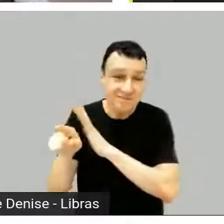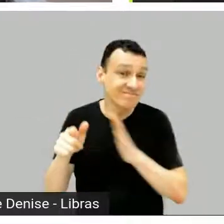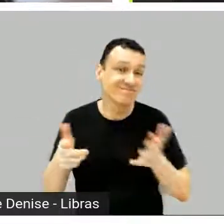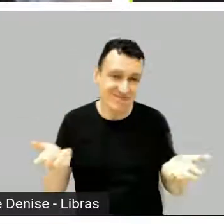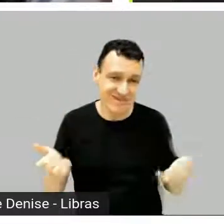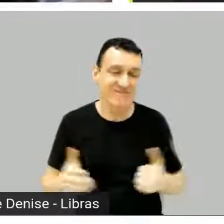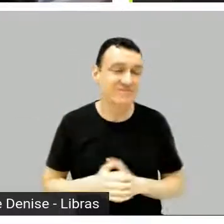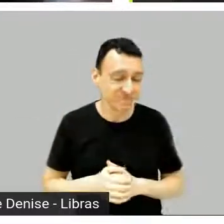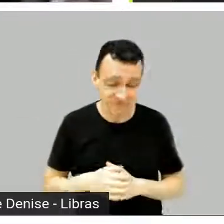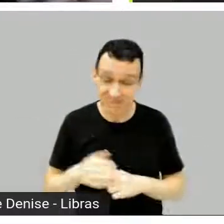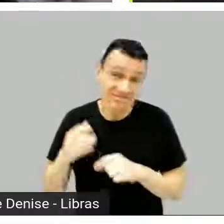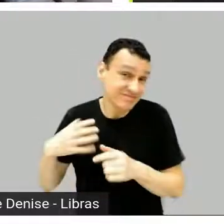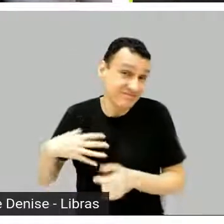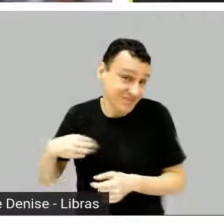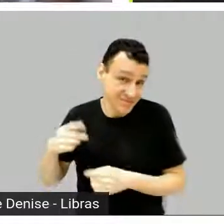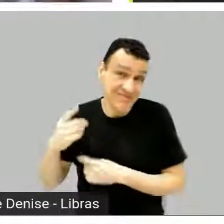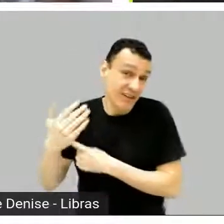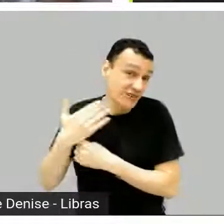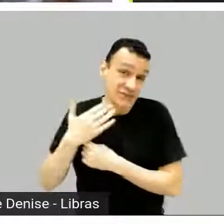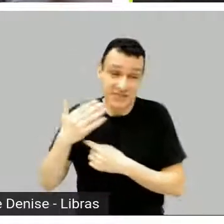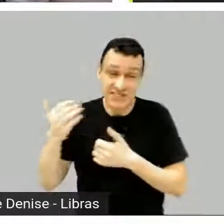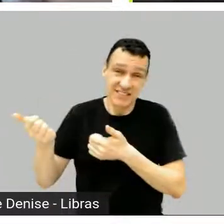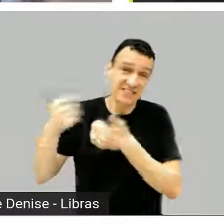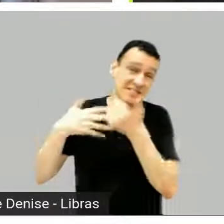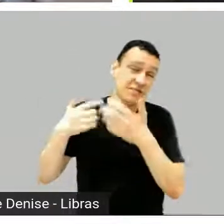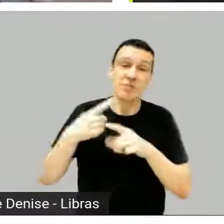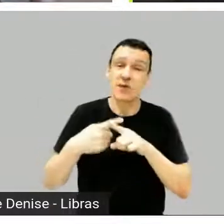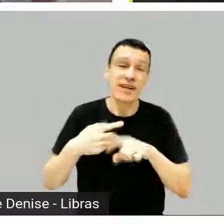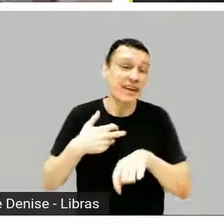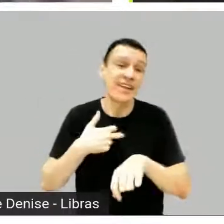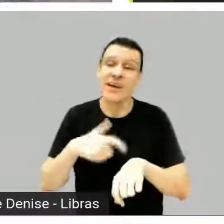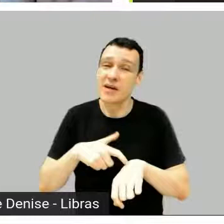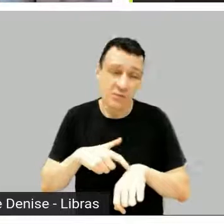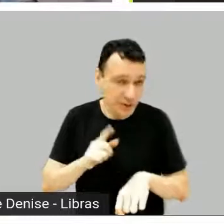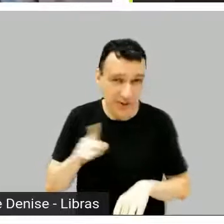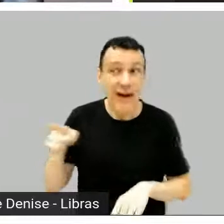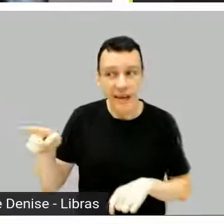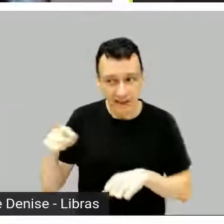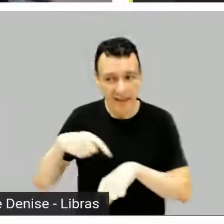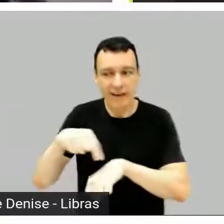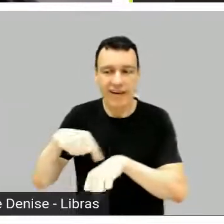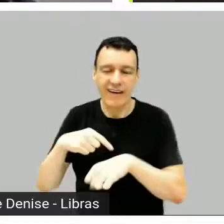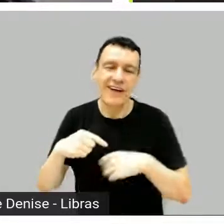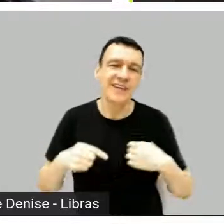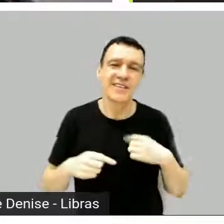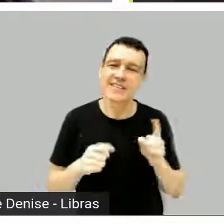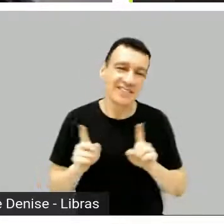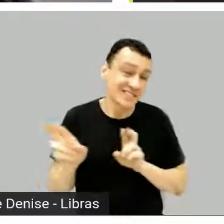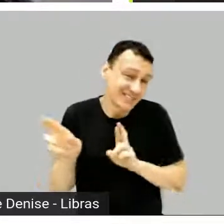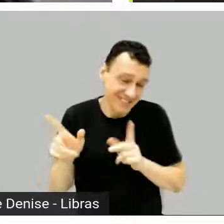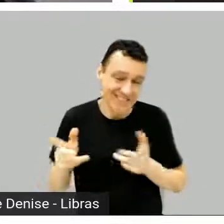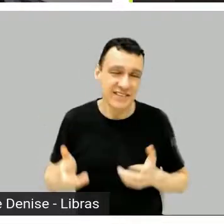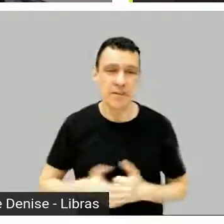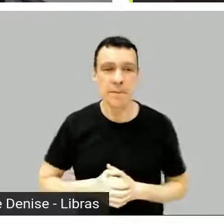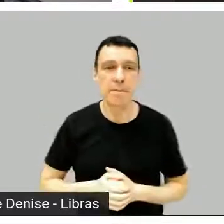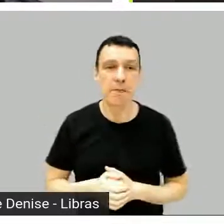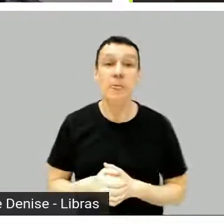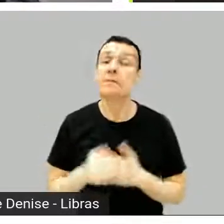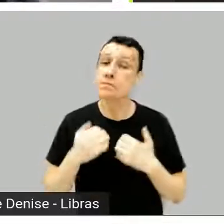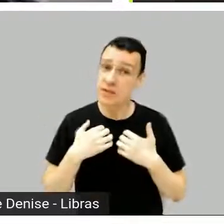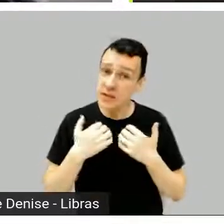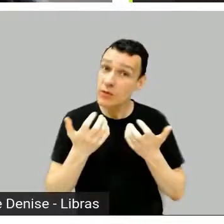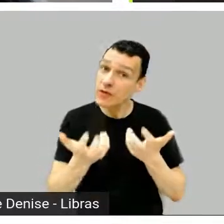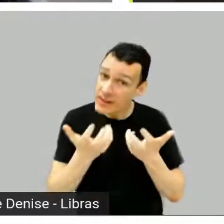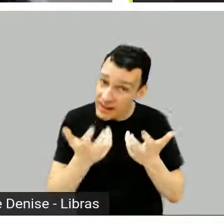mas é meio que isso, assim, eu também estou agora nessa, de querer encontrar uma nova série